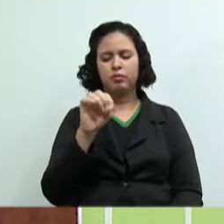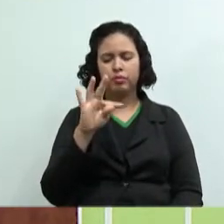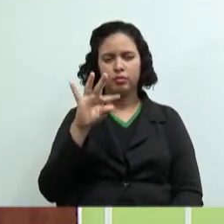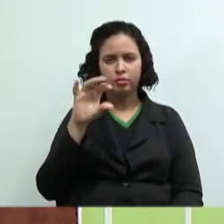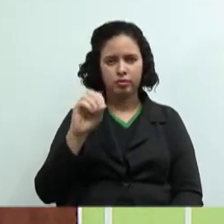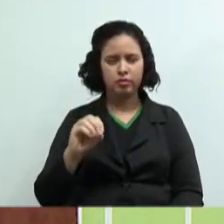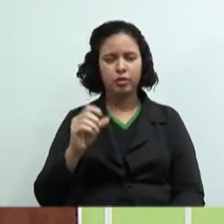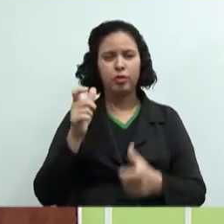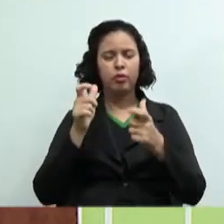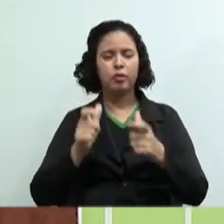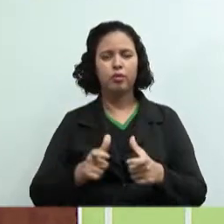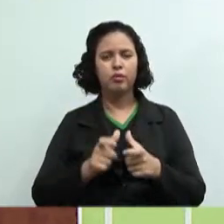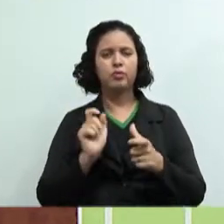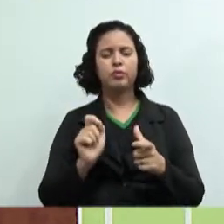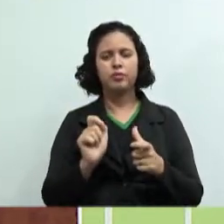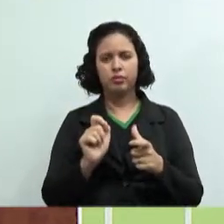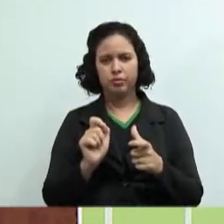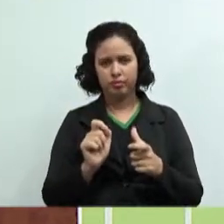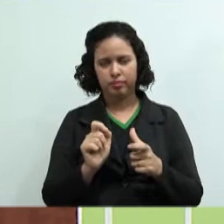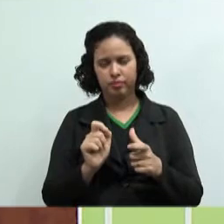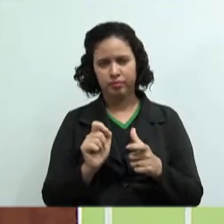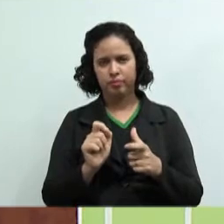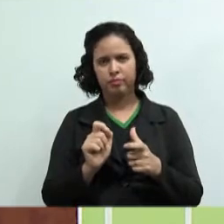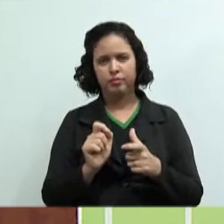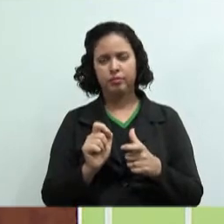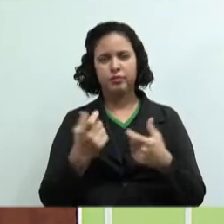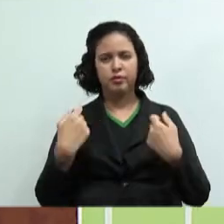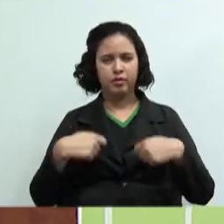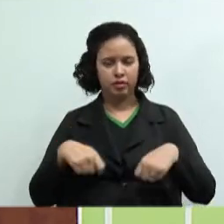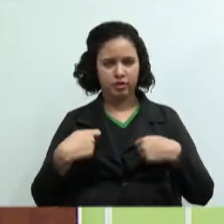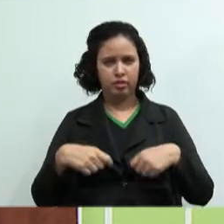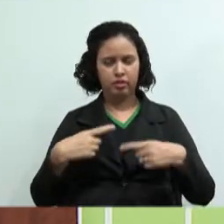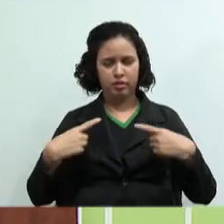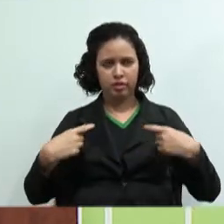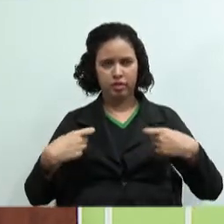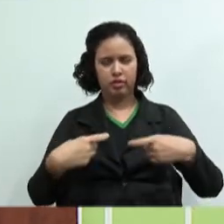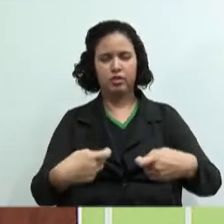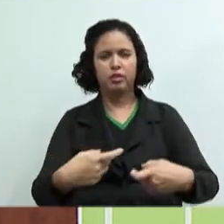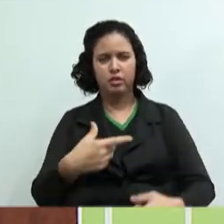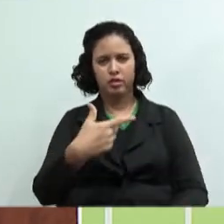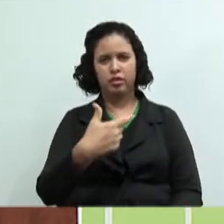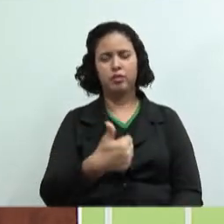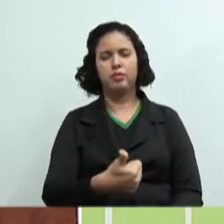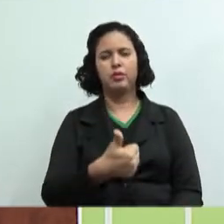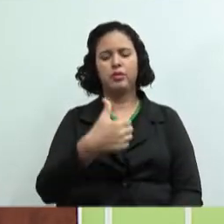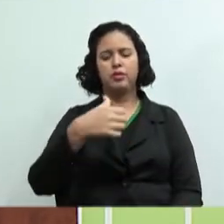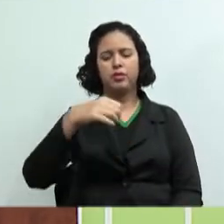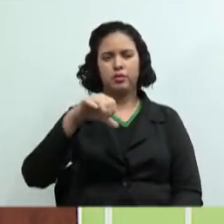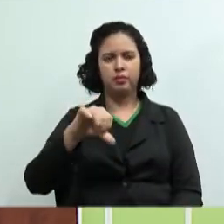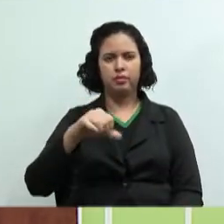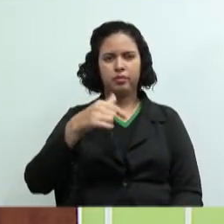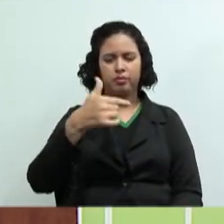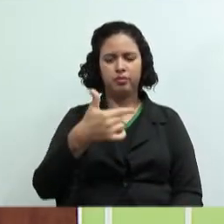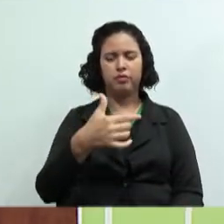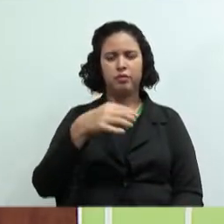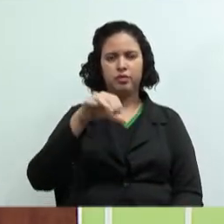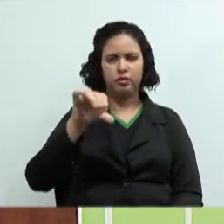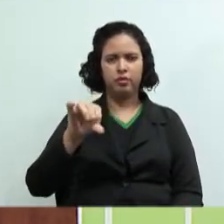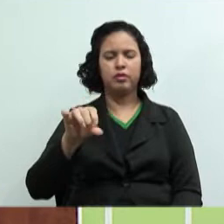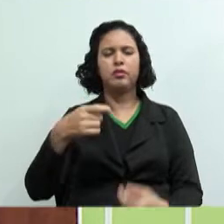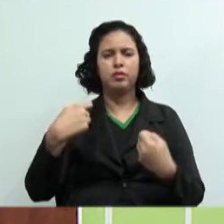onde mais foi outro marco? Foi necessidade, lá na guerra de 29, necessidade de melhoria nos